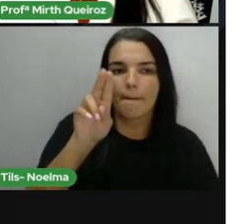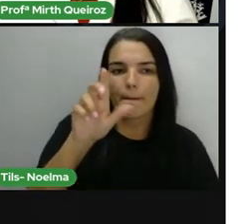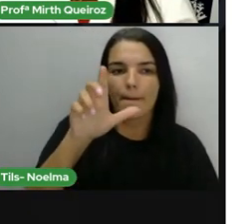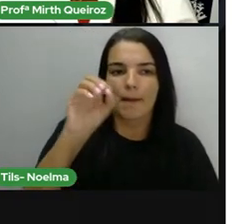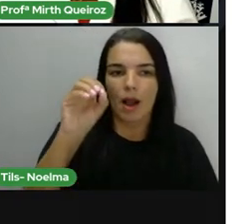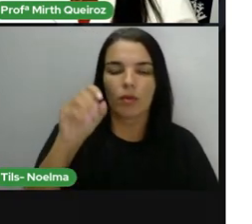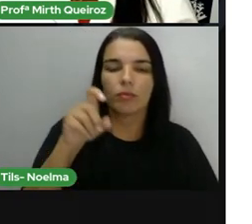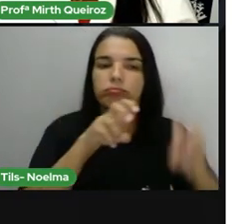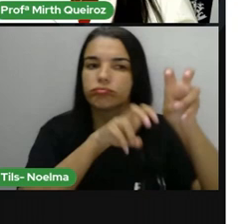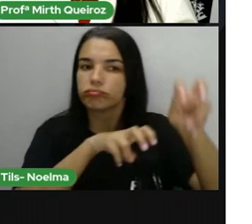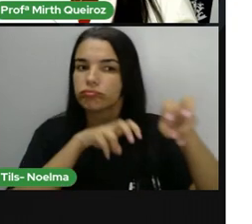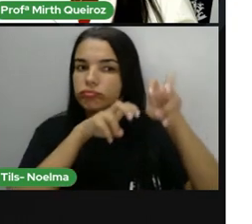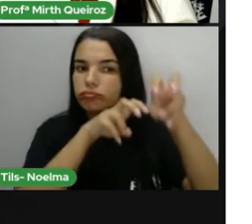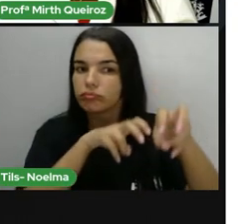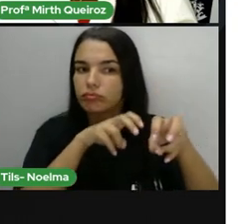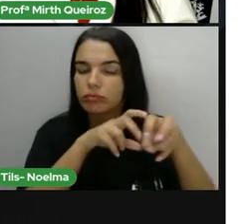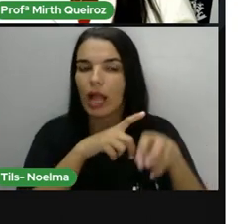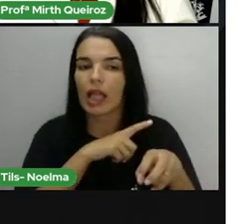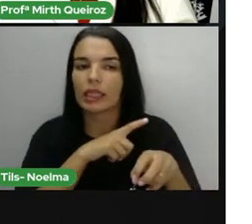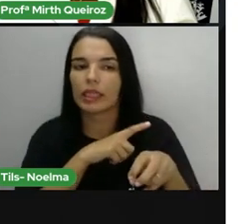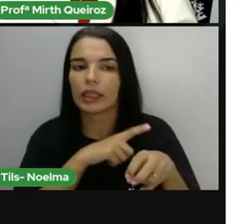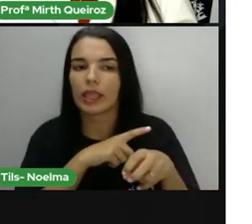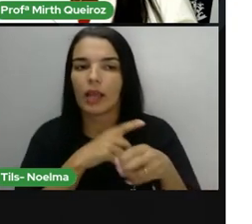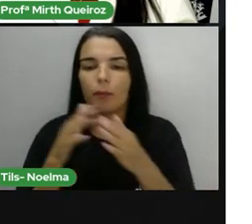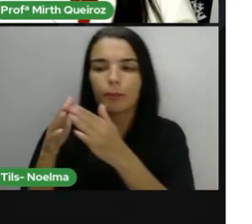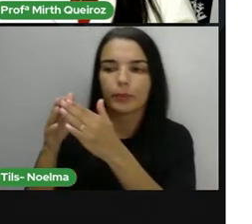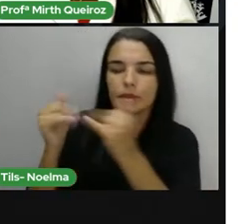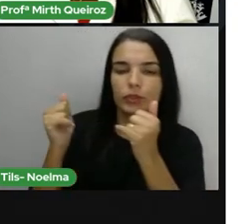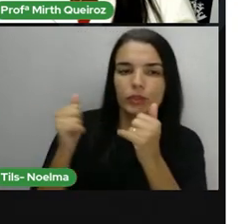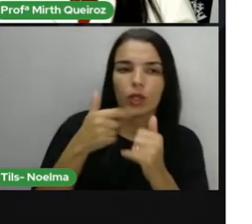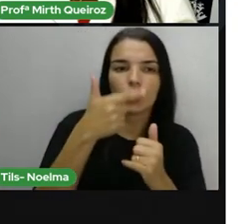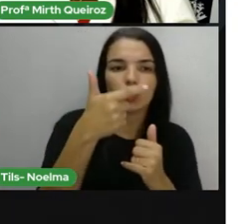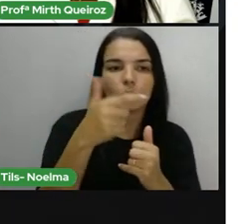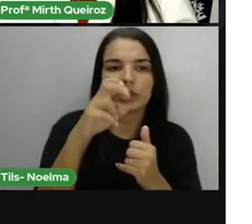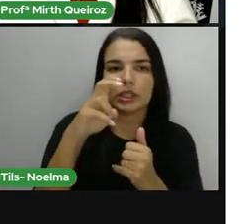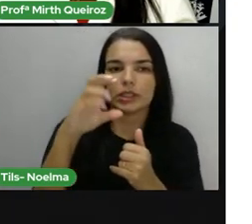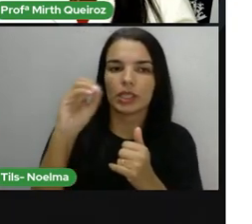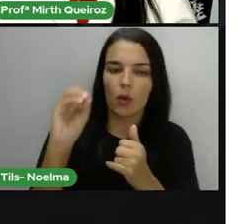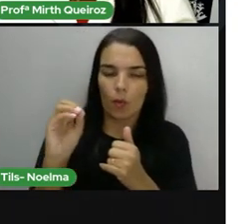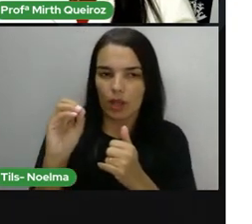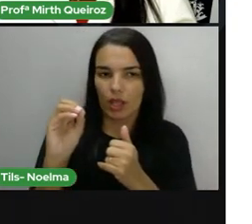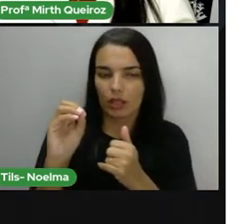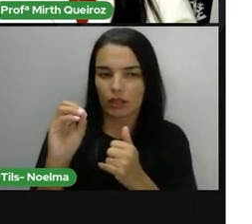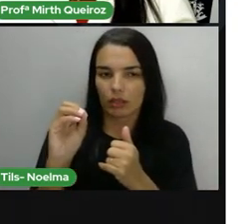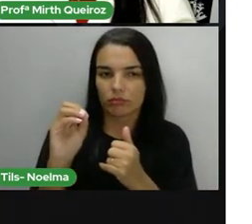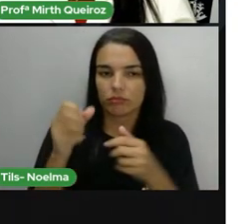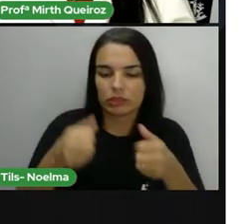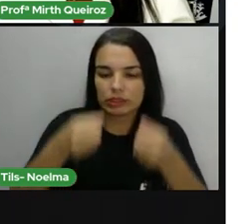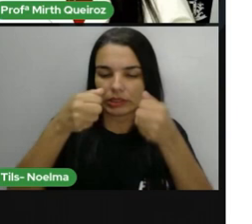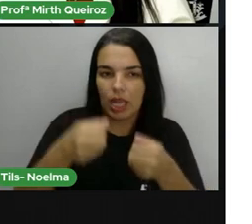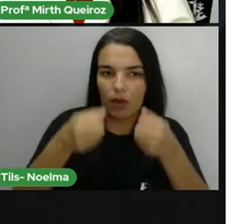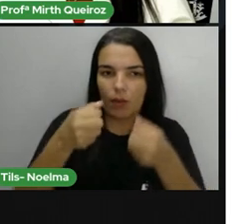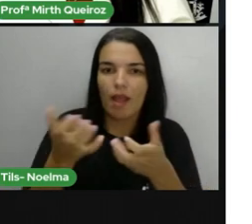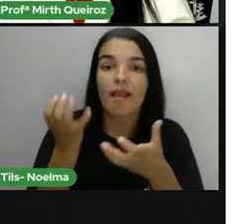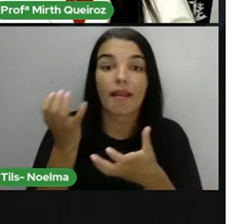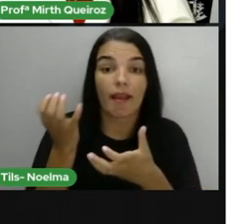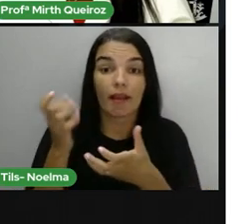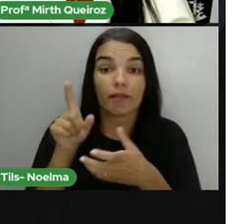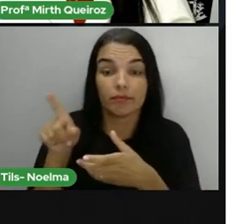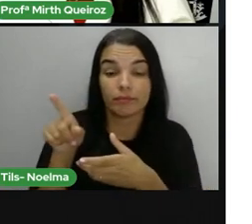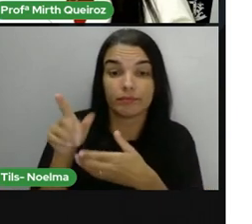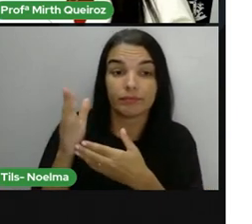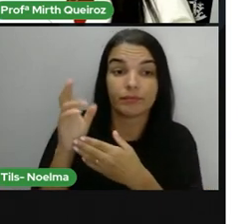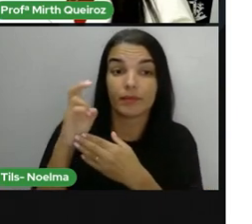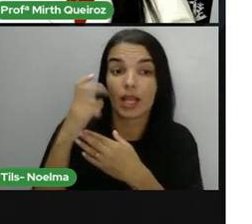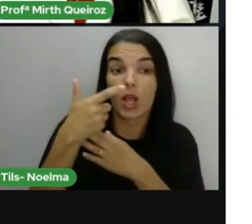Paulo é fazendeiro e recebeu um pedido de venda de 250 sacas de umbu. Quantos quilos foram vendidos? Foram 250